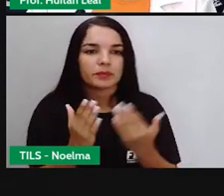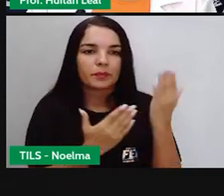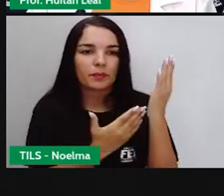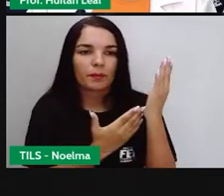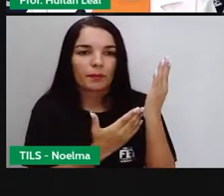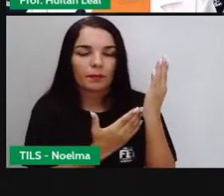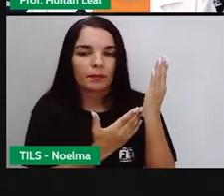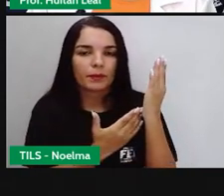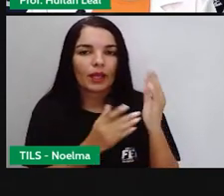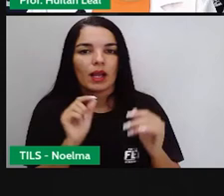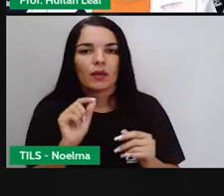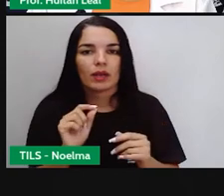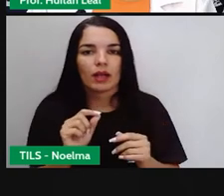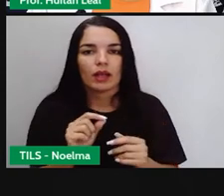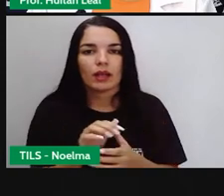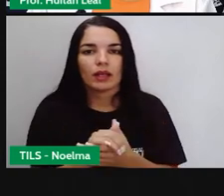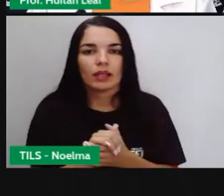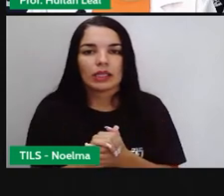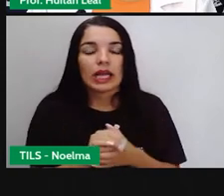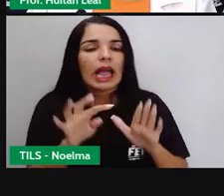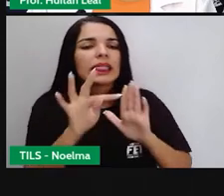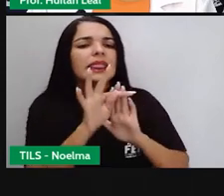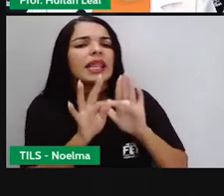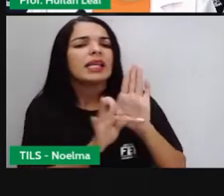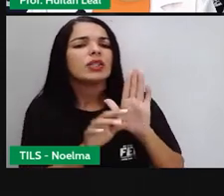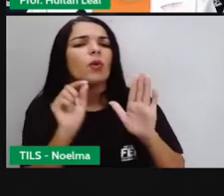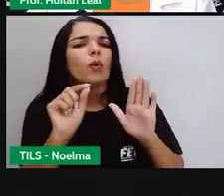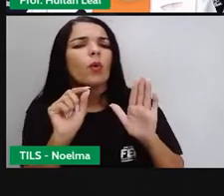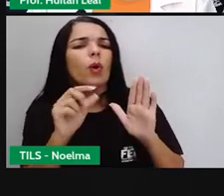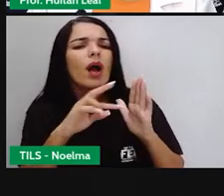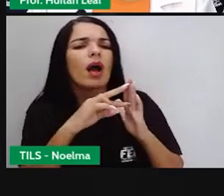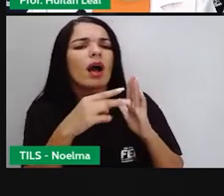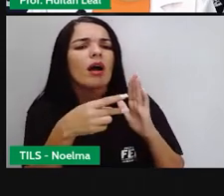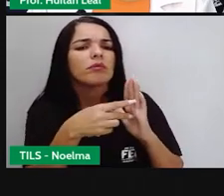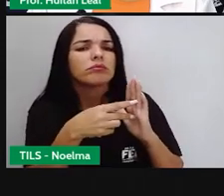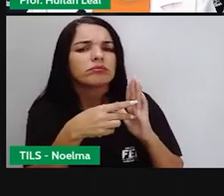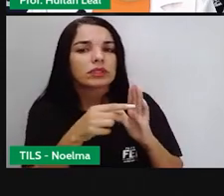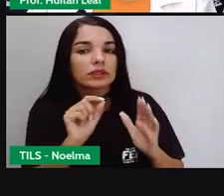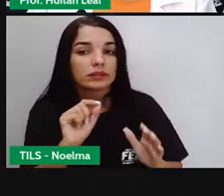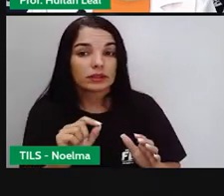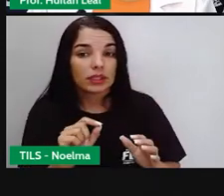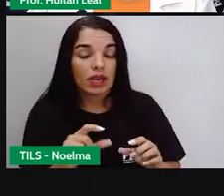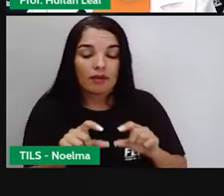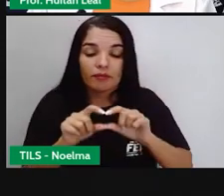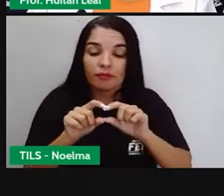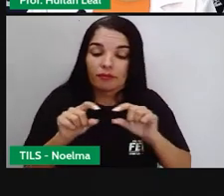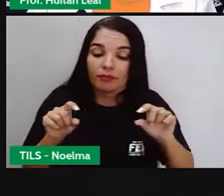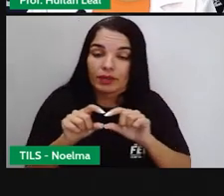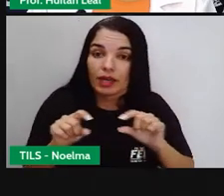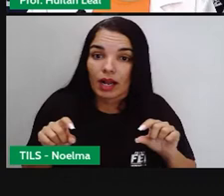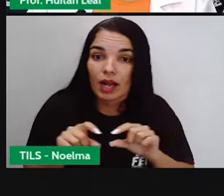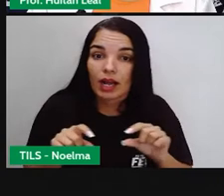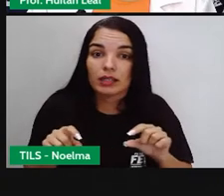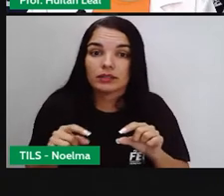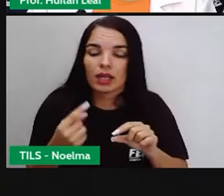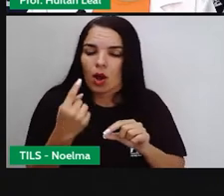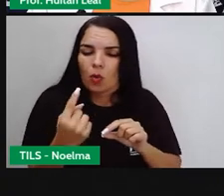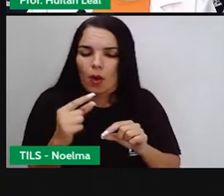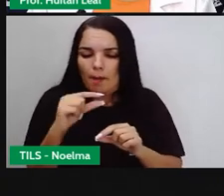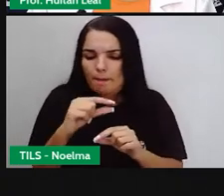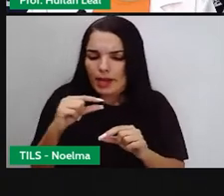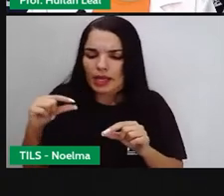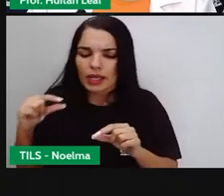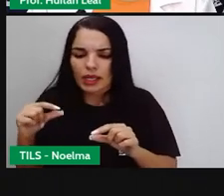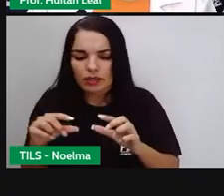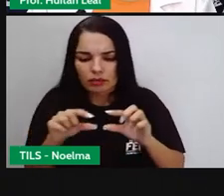Então, o texto, o que é que são textos? São textos, portanto, uma frase, um fragmento de um